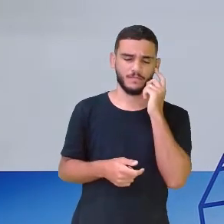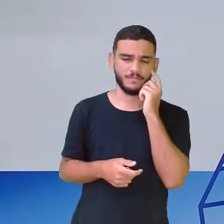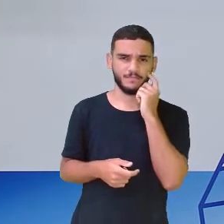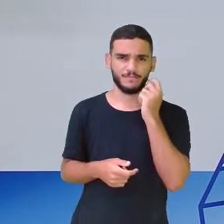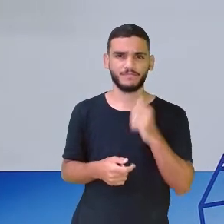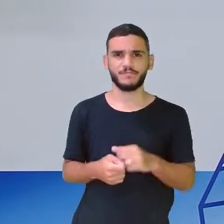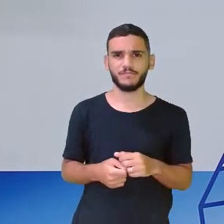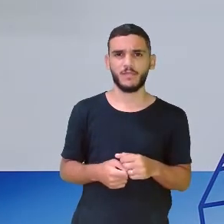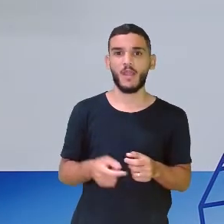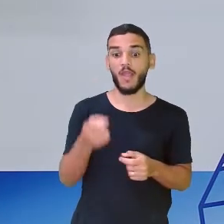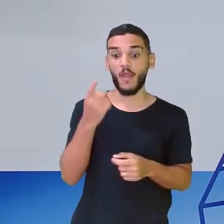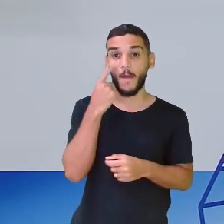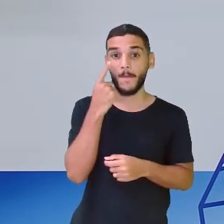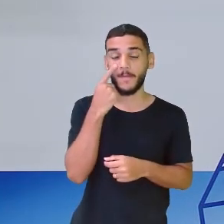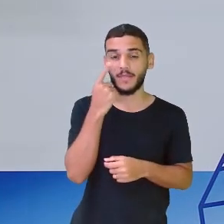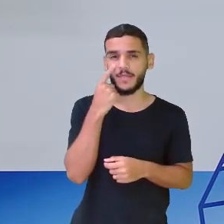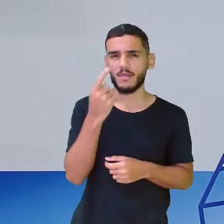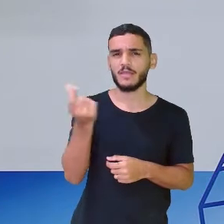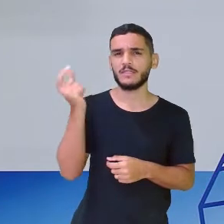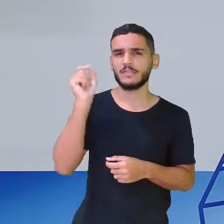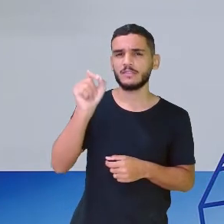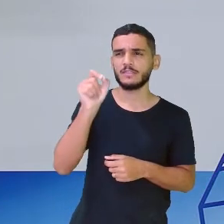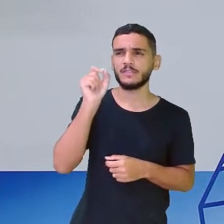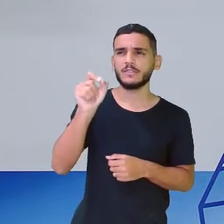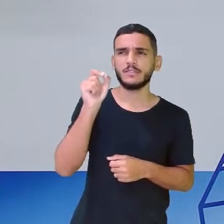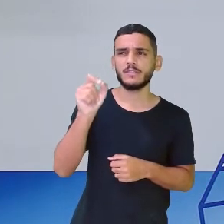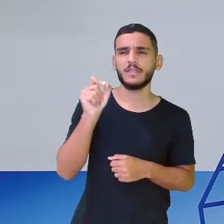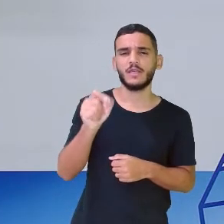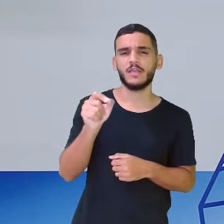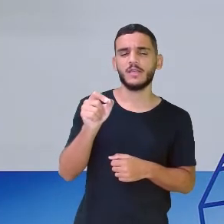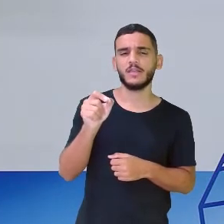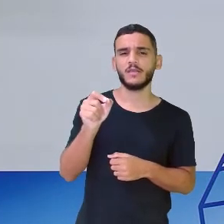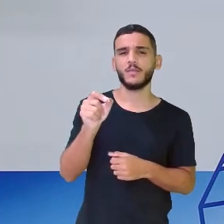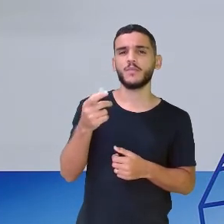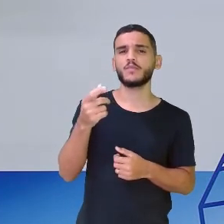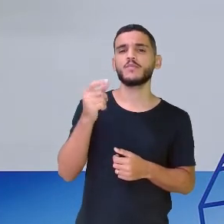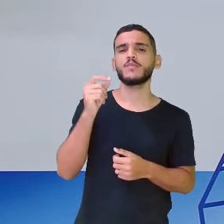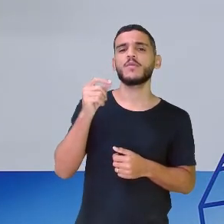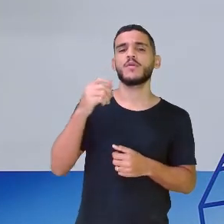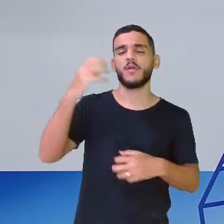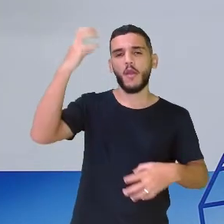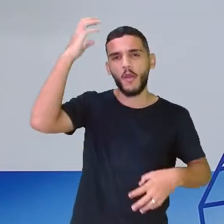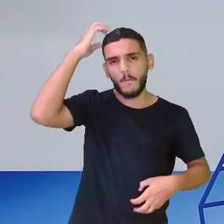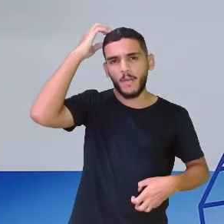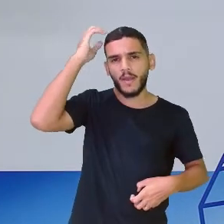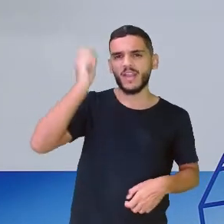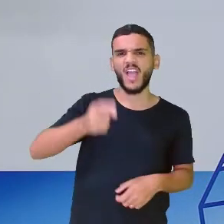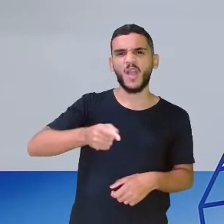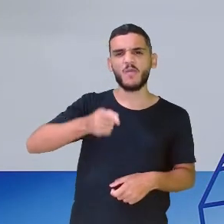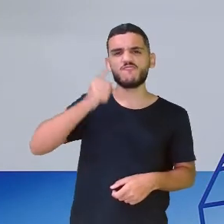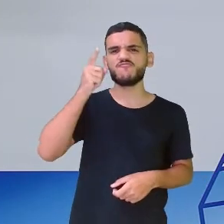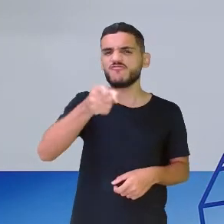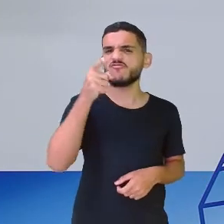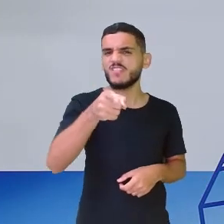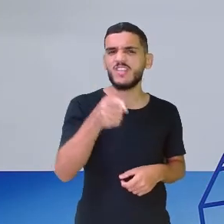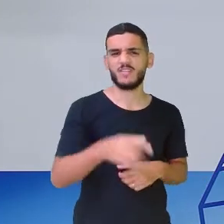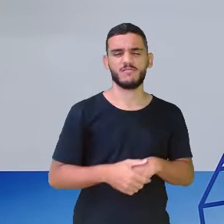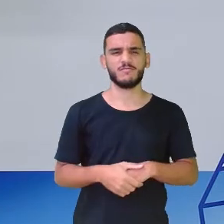Vamos observar quem foi que o macaco acusou logo de cara.